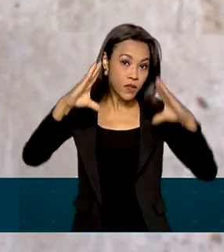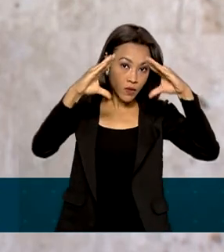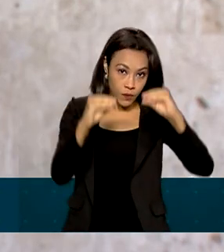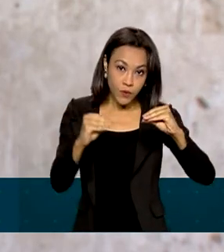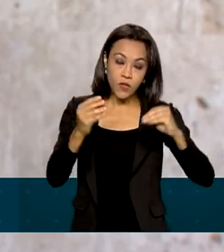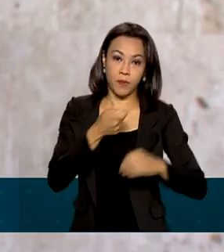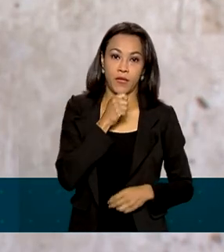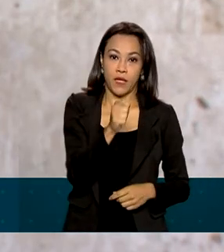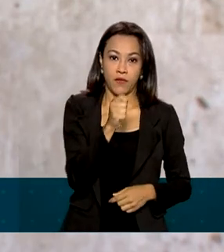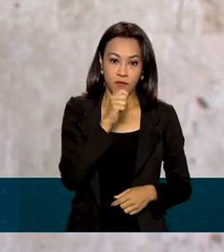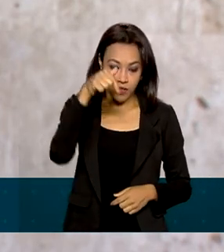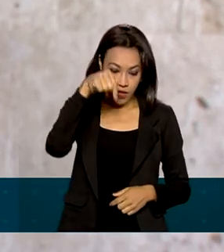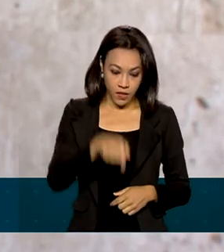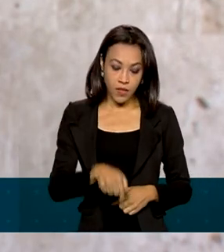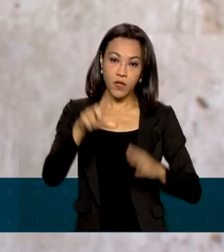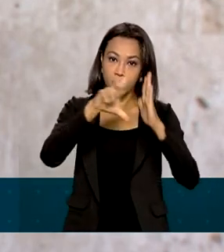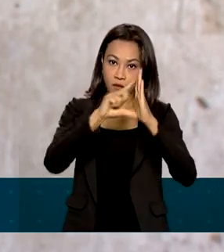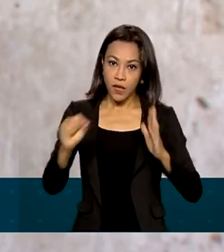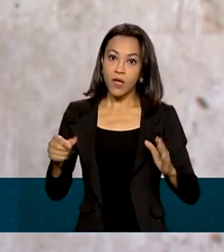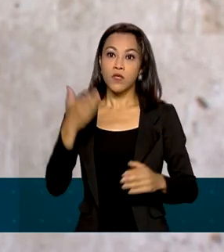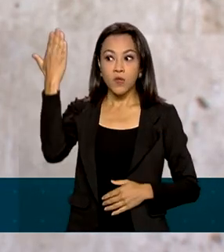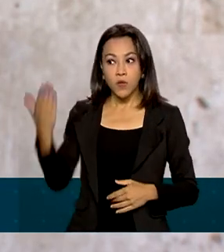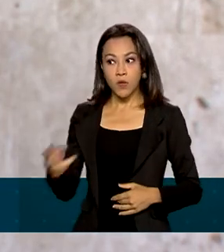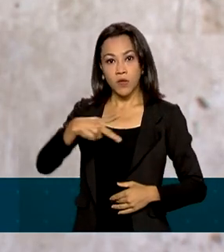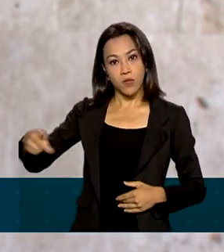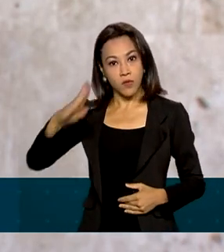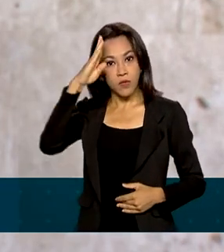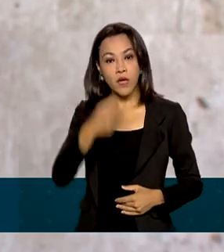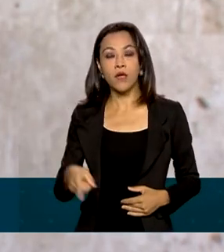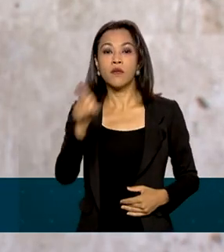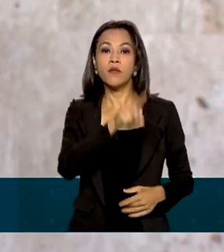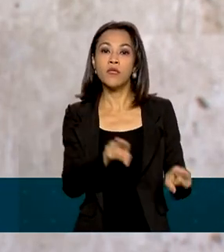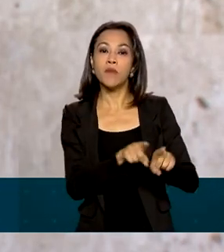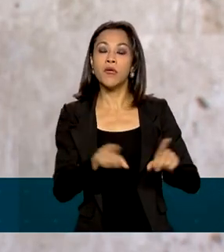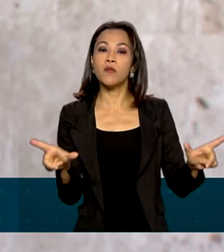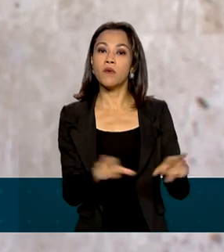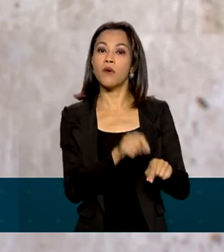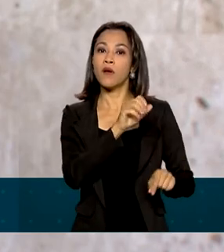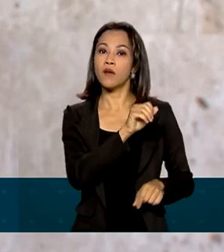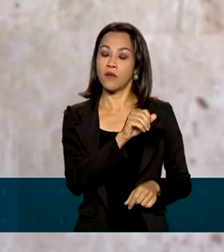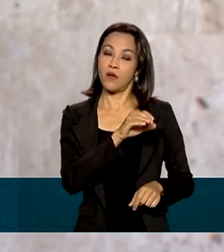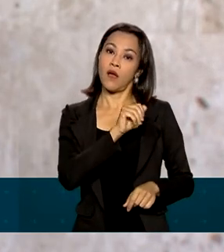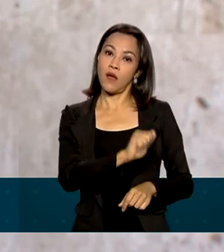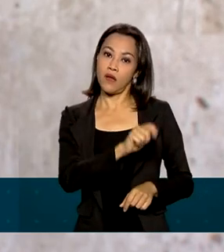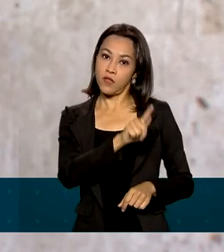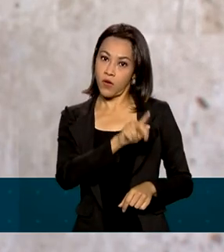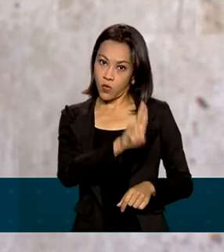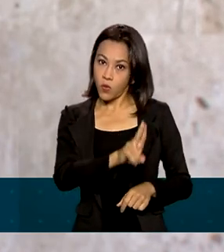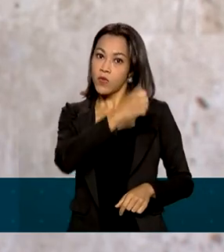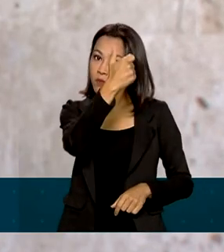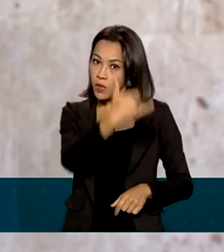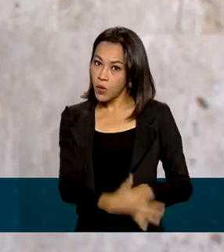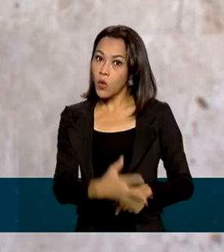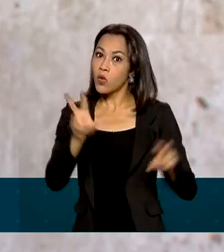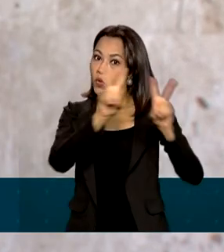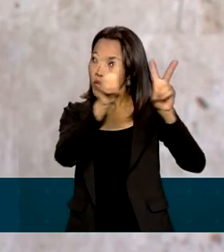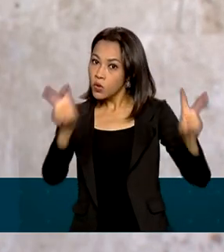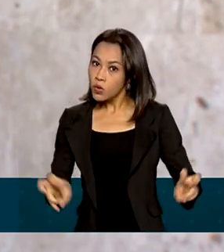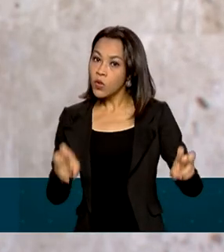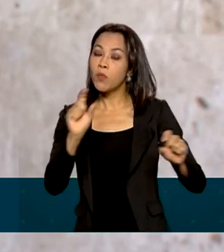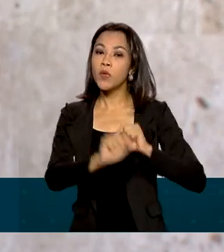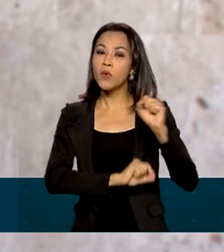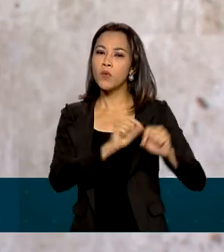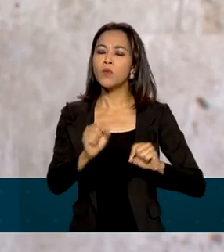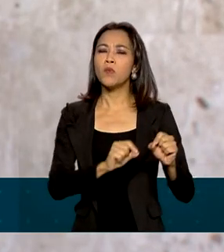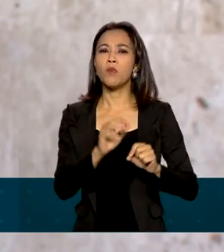Planalto, o presidente Jair Bolsonaro e também o advogado-geral da União comentaram sobre esse assunto, falaram sobre uma ação no Supremo Tribunal